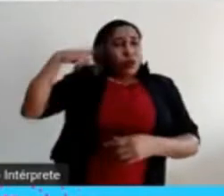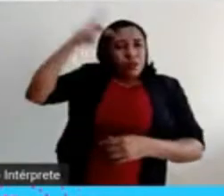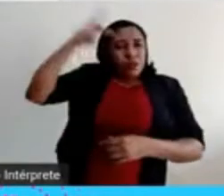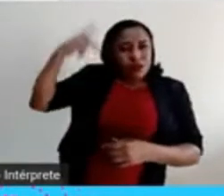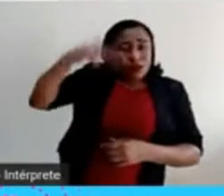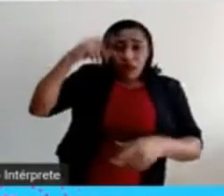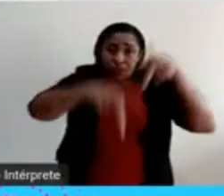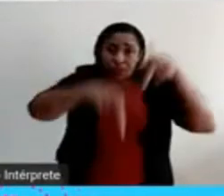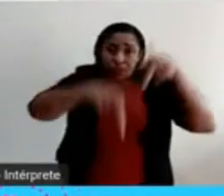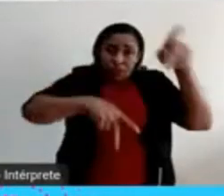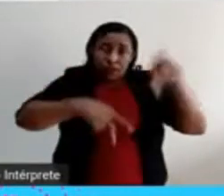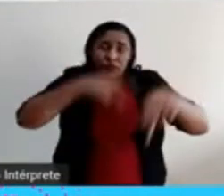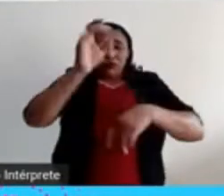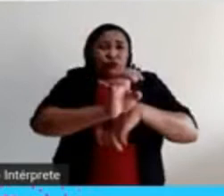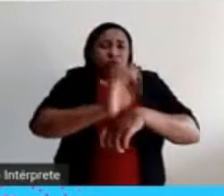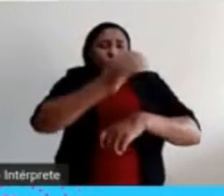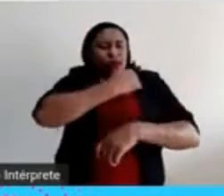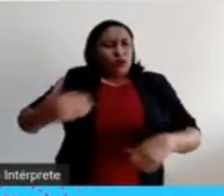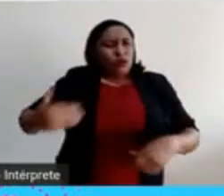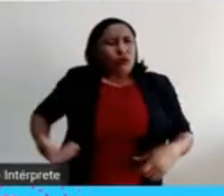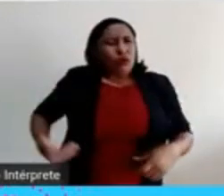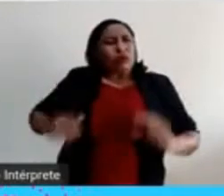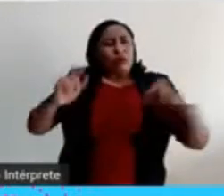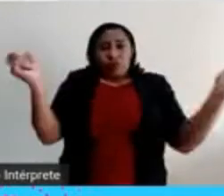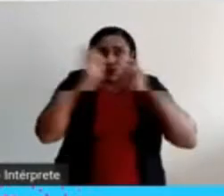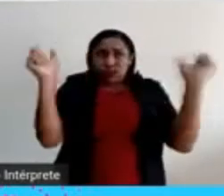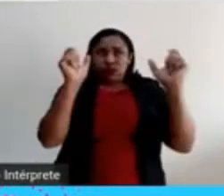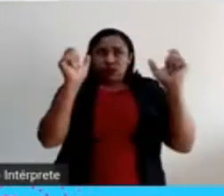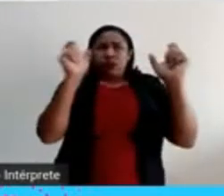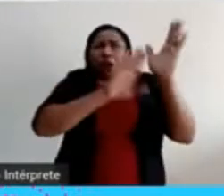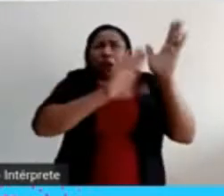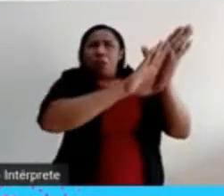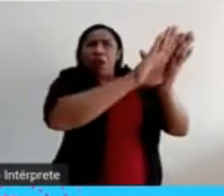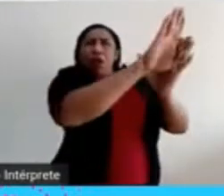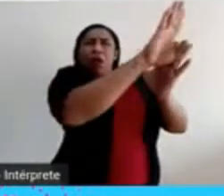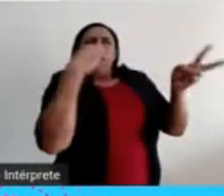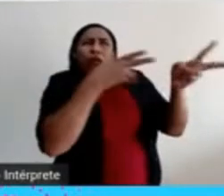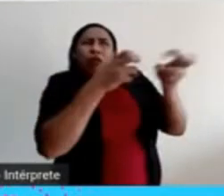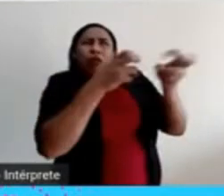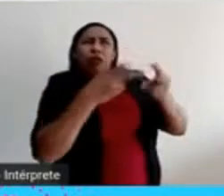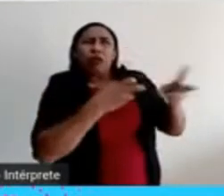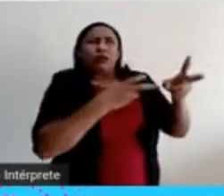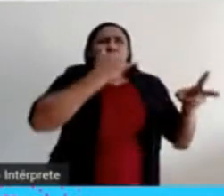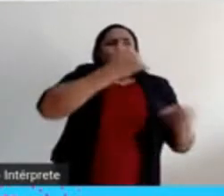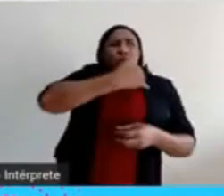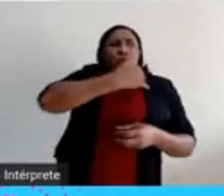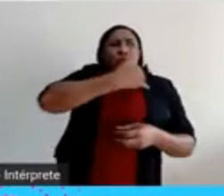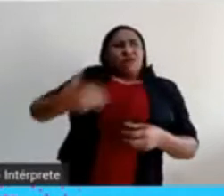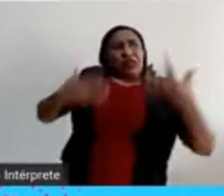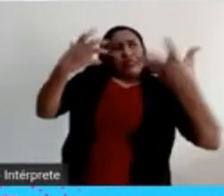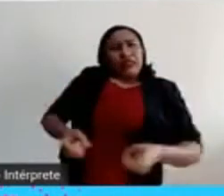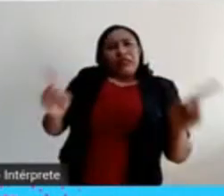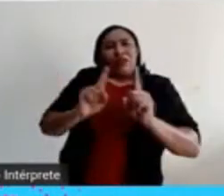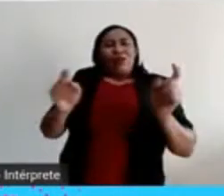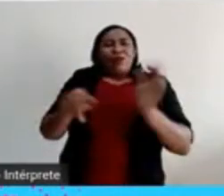o governo está muito atento a esses números. O governo não pode permitir que o sistema de saúde, de a dizer,